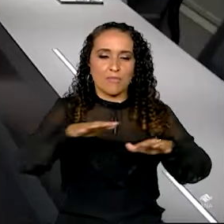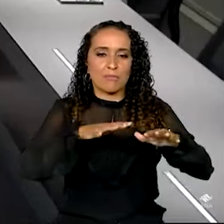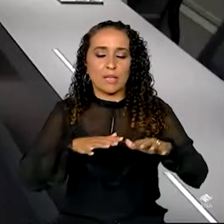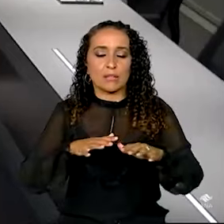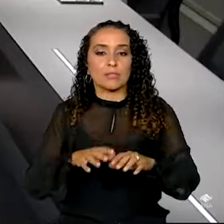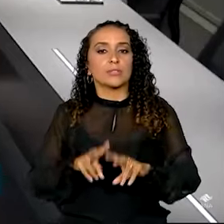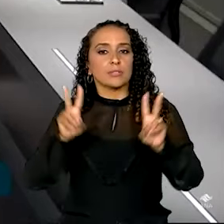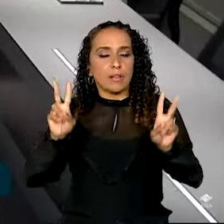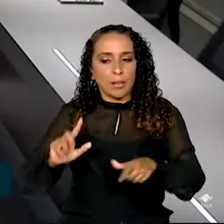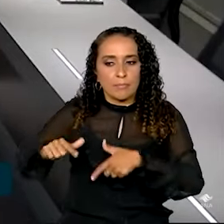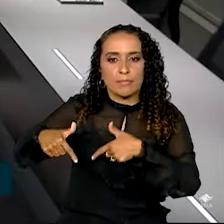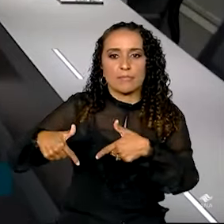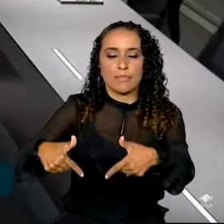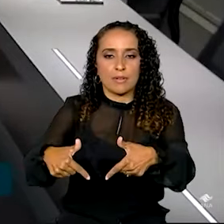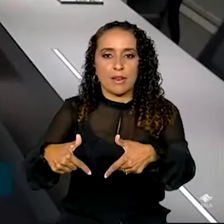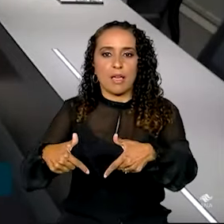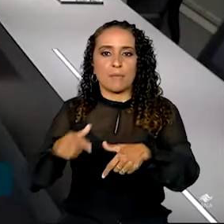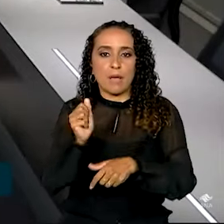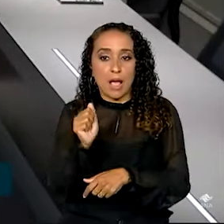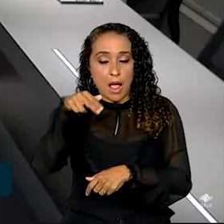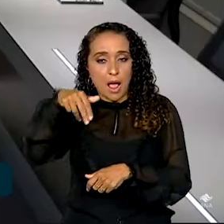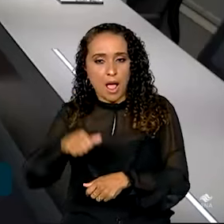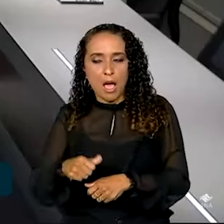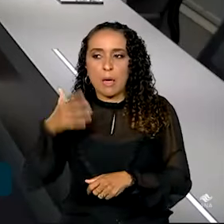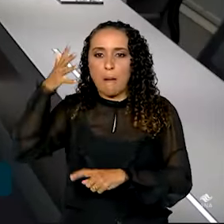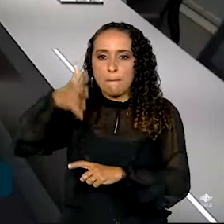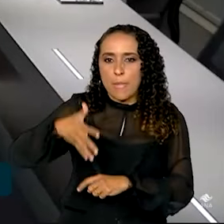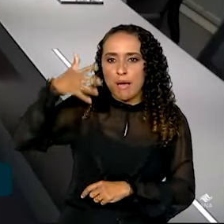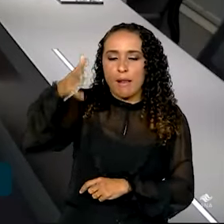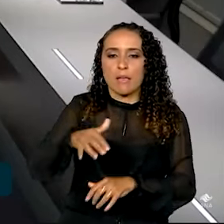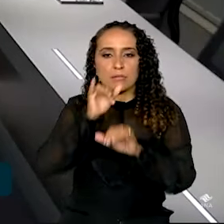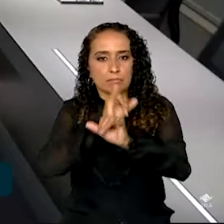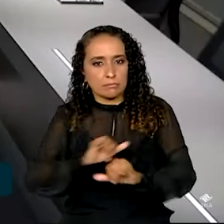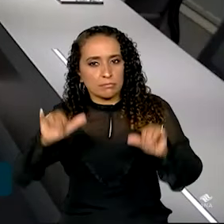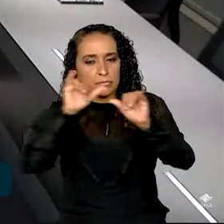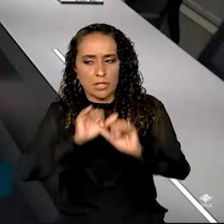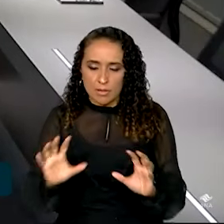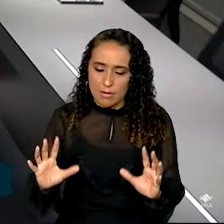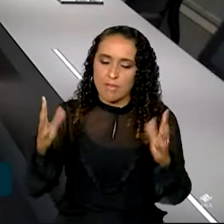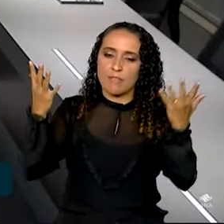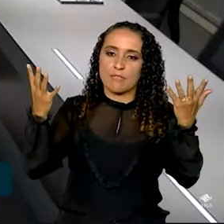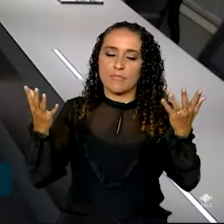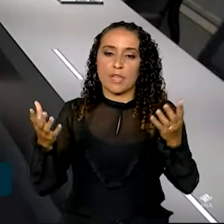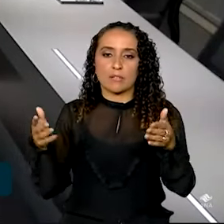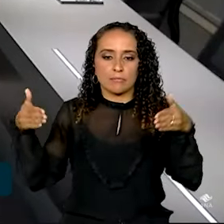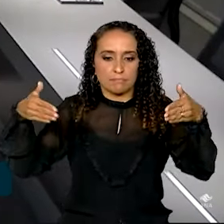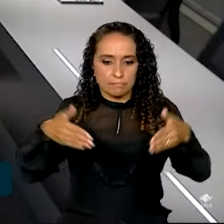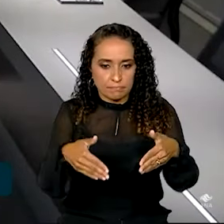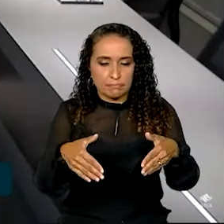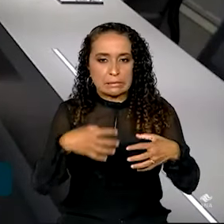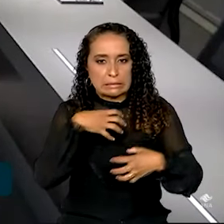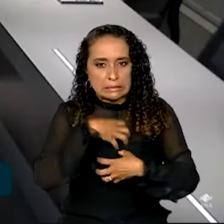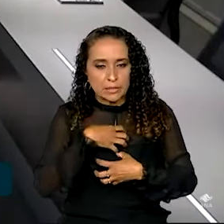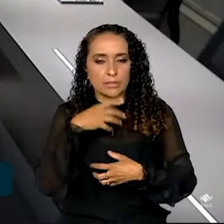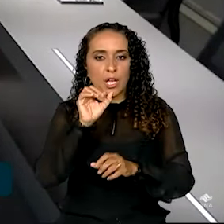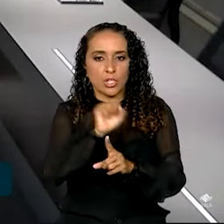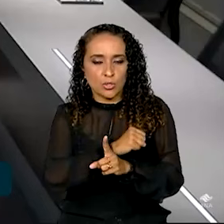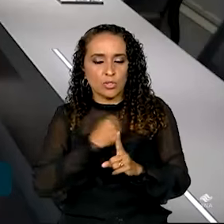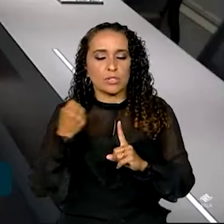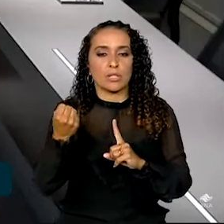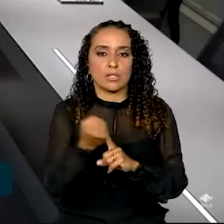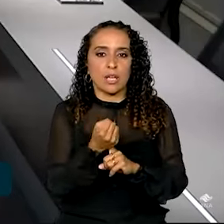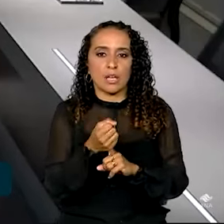trabalhado pela agência por meio de palestras, campanhas e eventos voltados para sensibilizar a sociedade